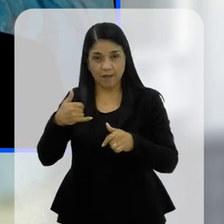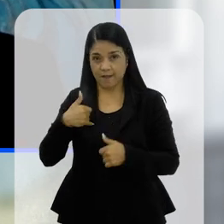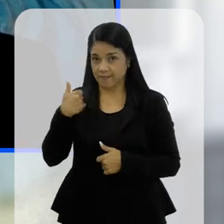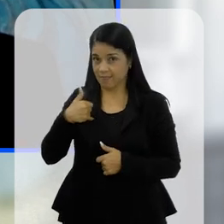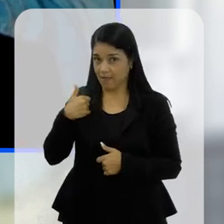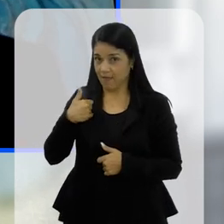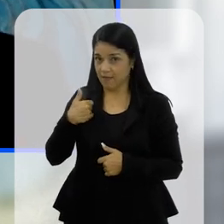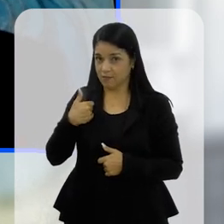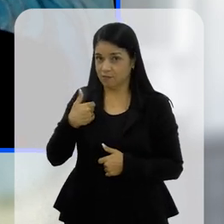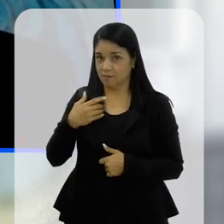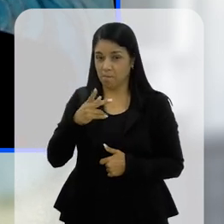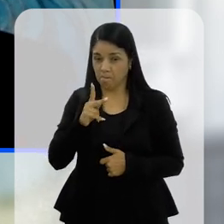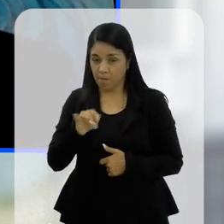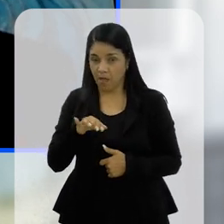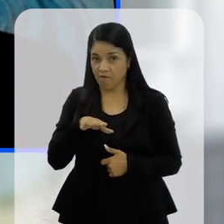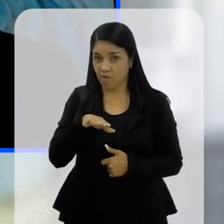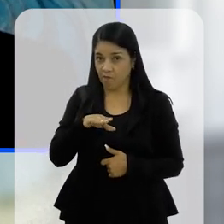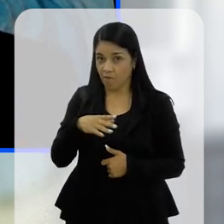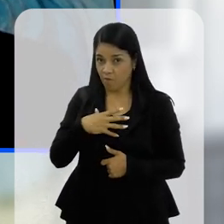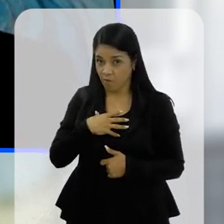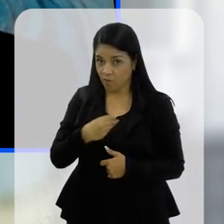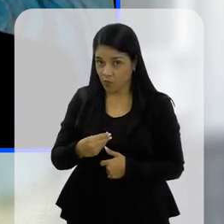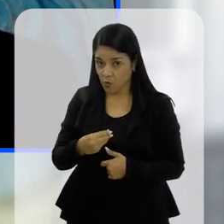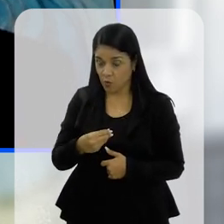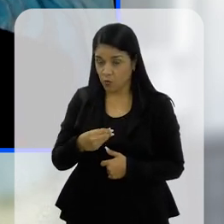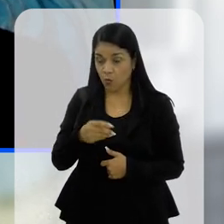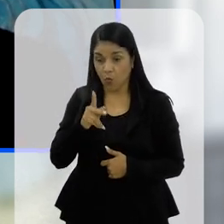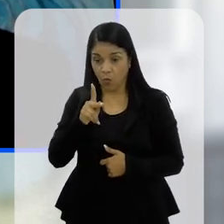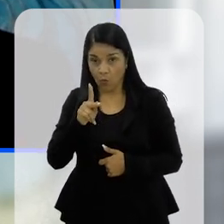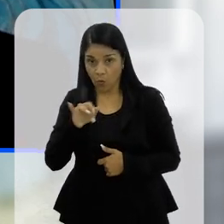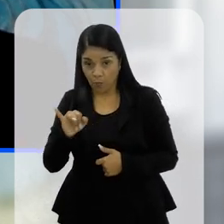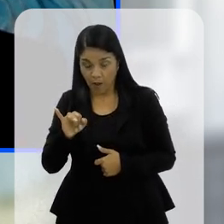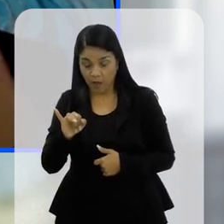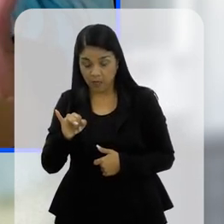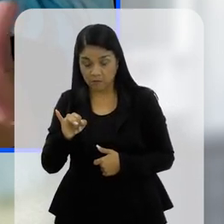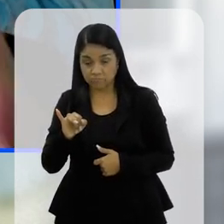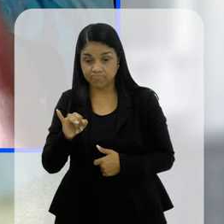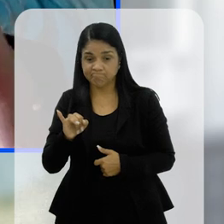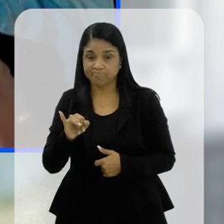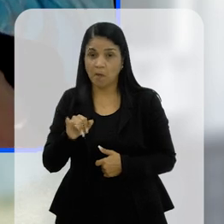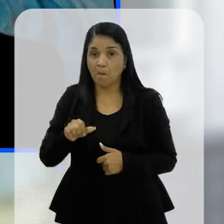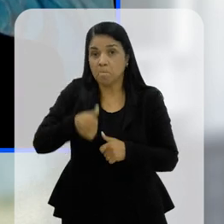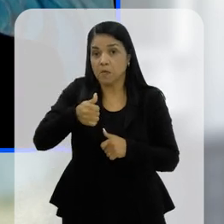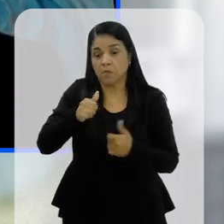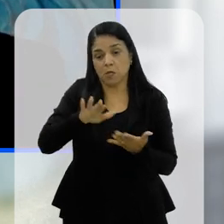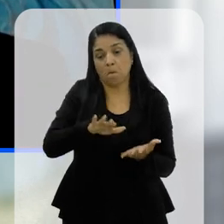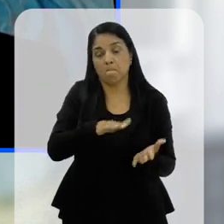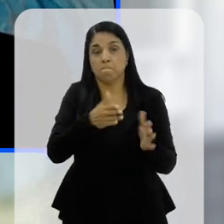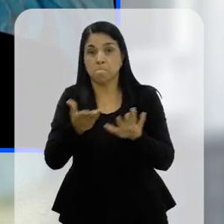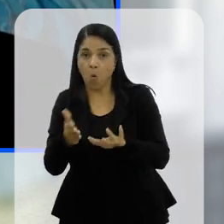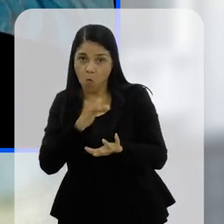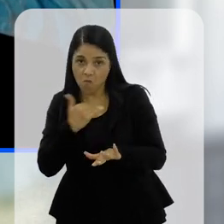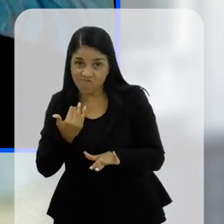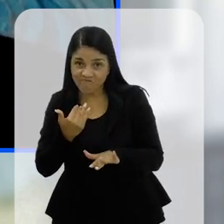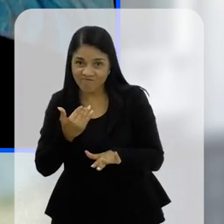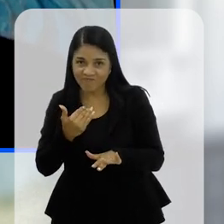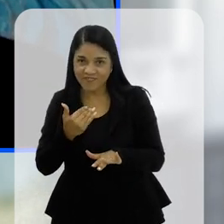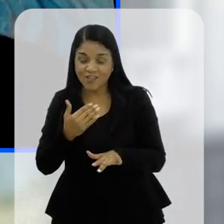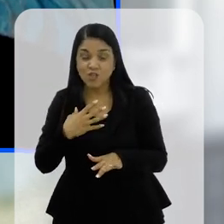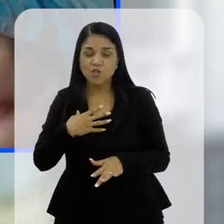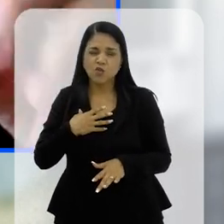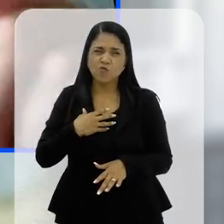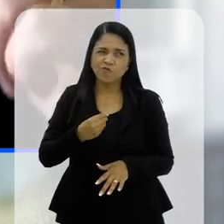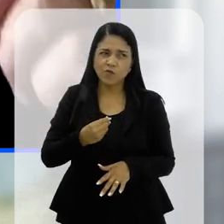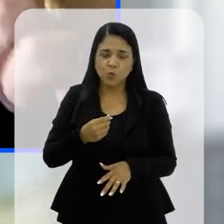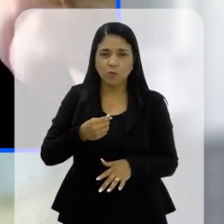idade de um pai para um filho, a ordem natural das coisas é que a gente se vá na frente deles, e aí